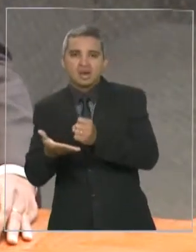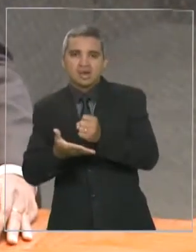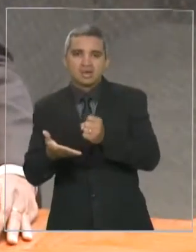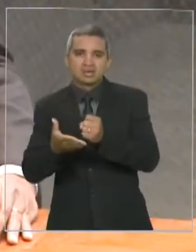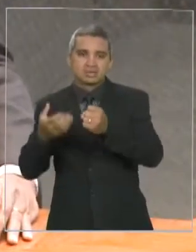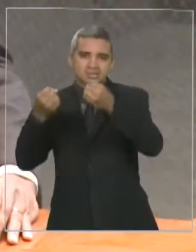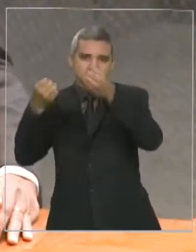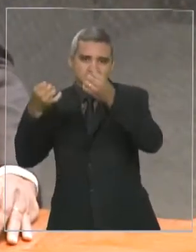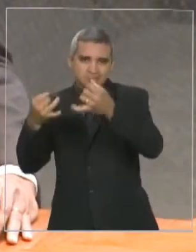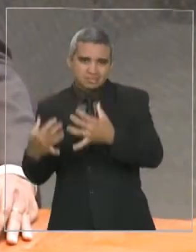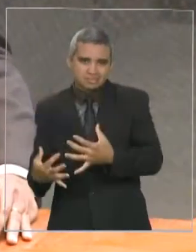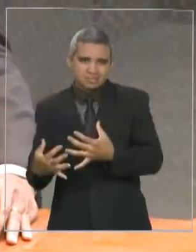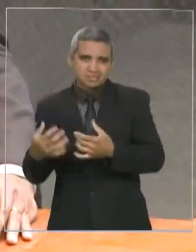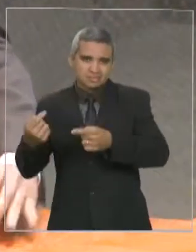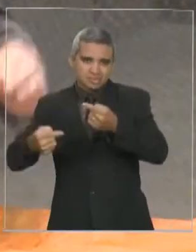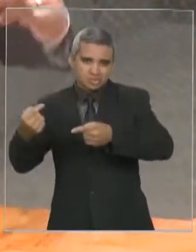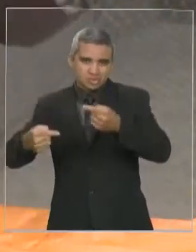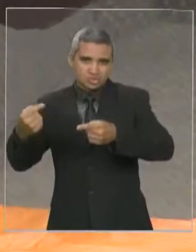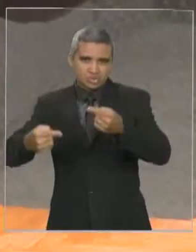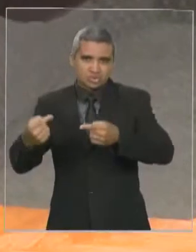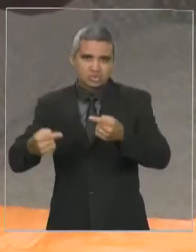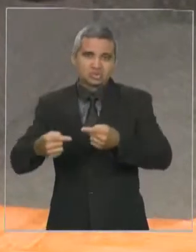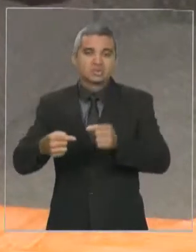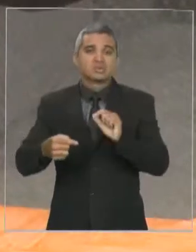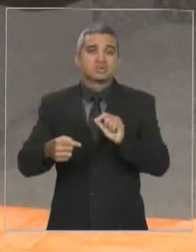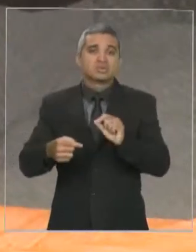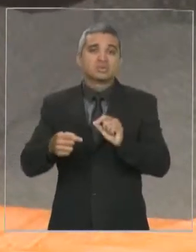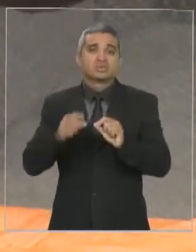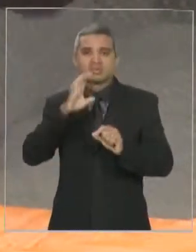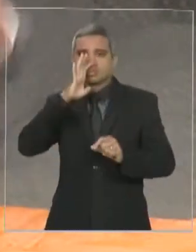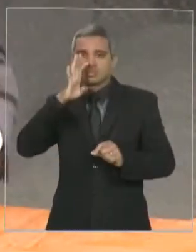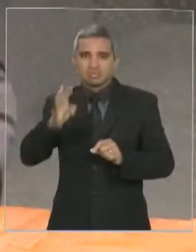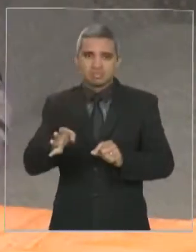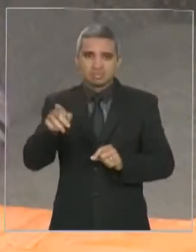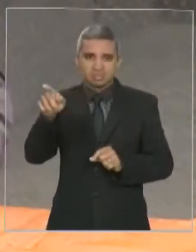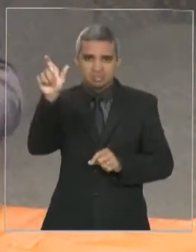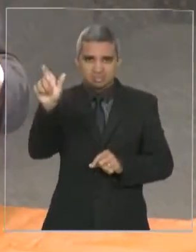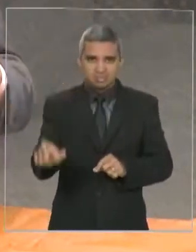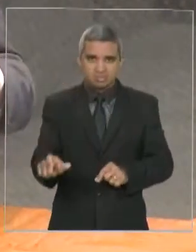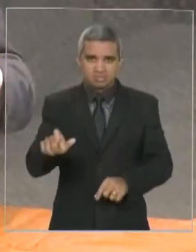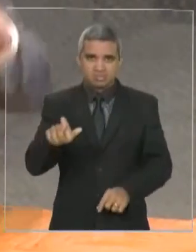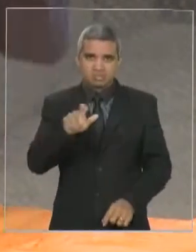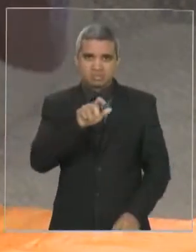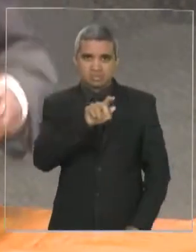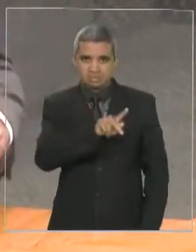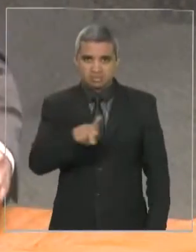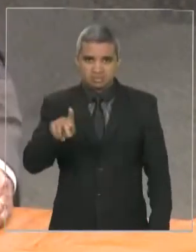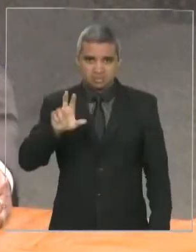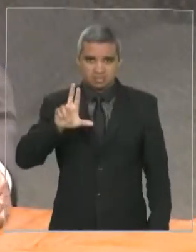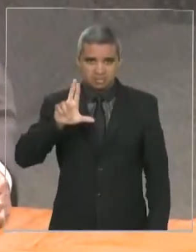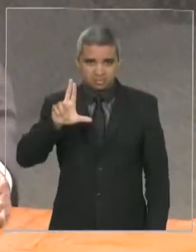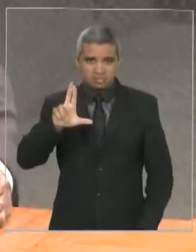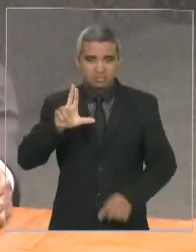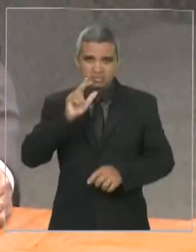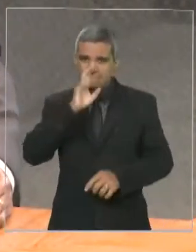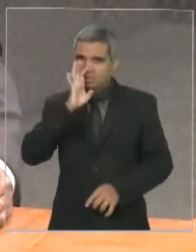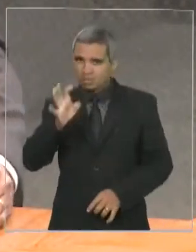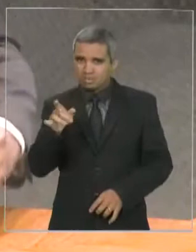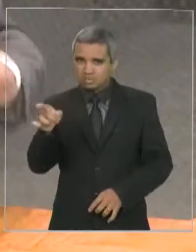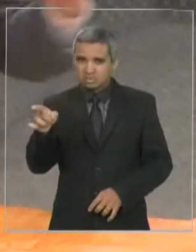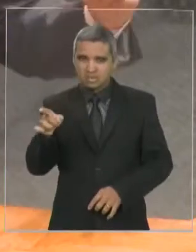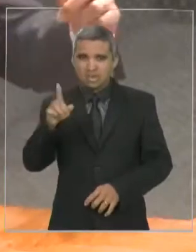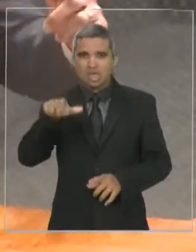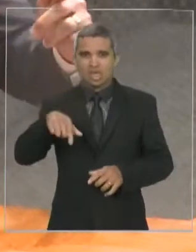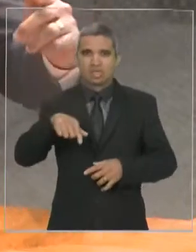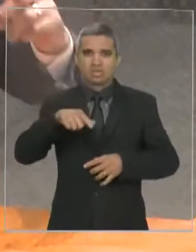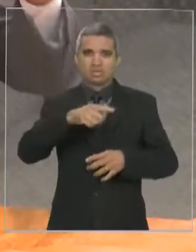o presidente Lula como chefe de uma organização criminosa, quando o próprio Moro, na sua sentença,